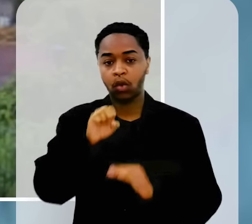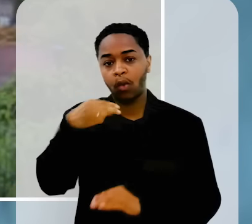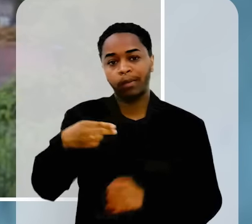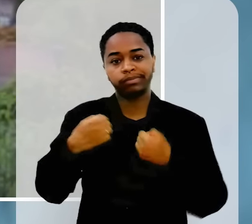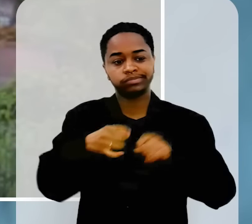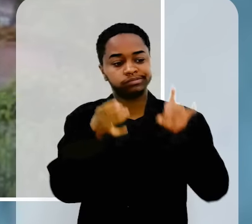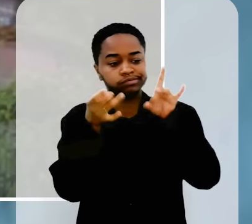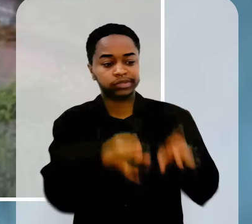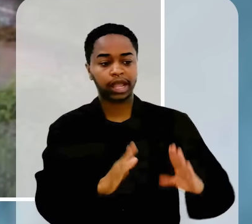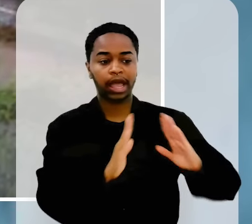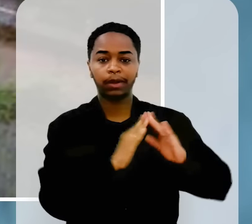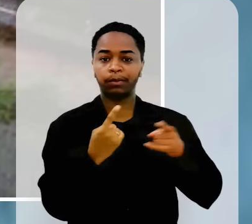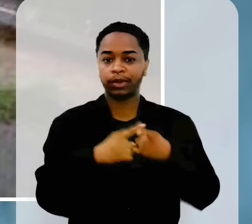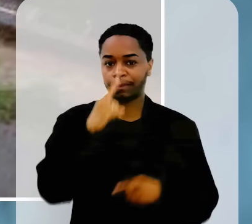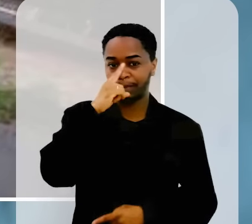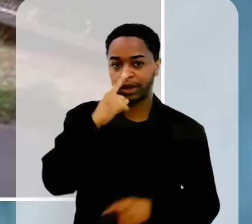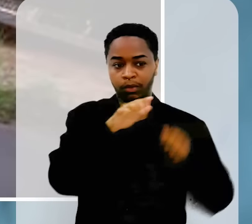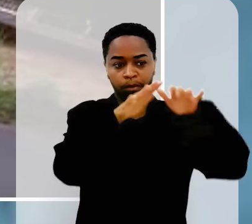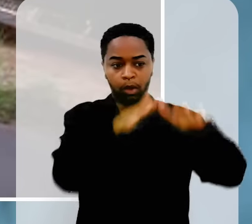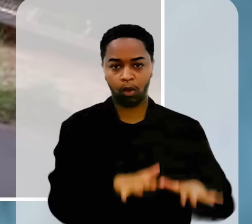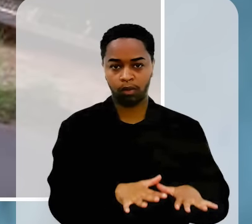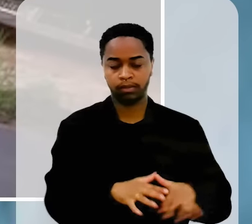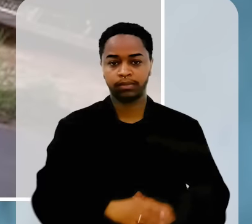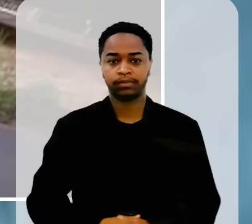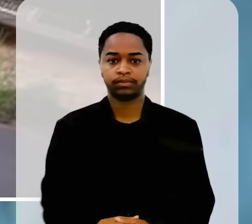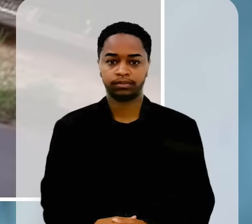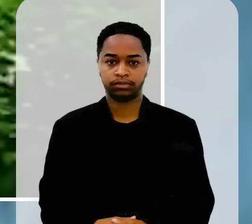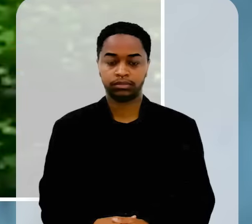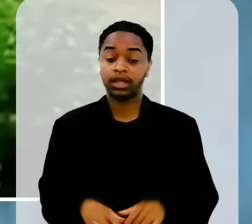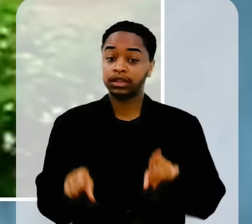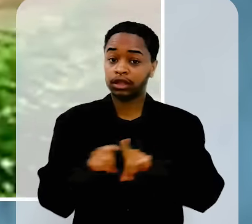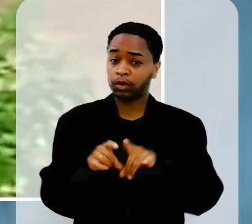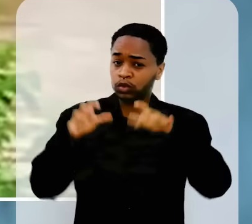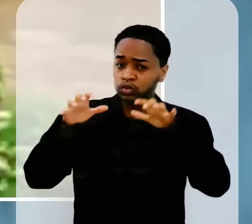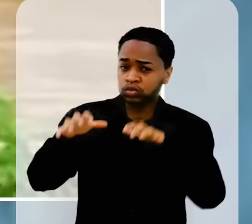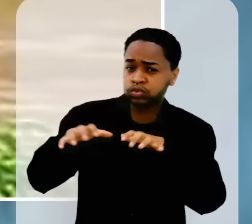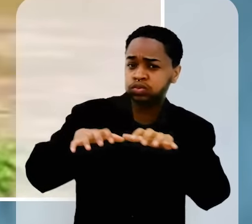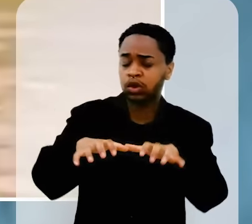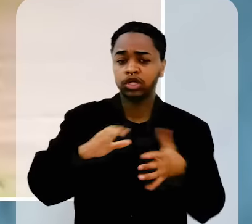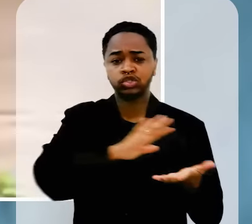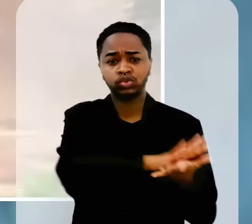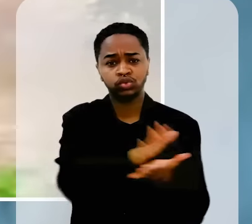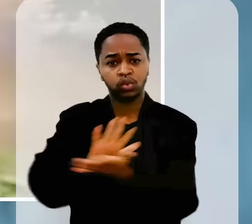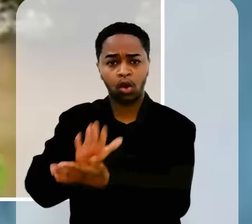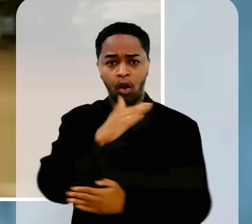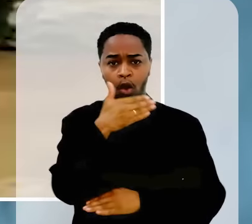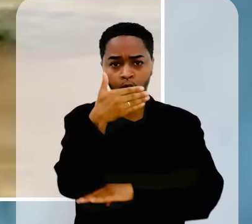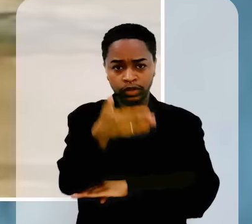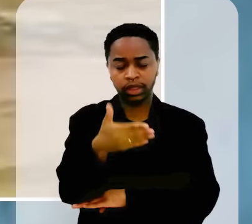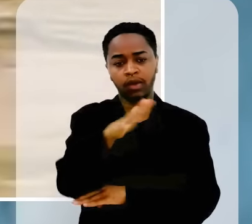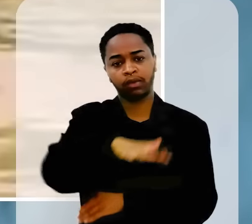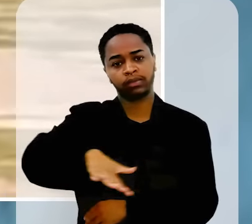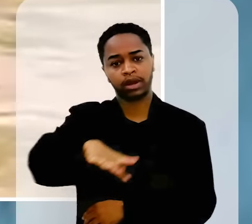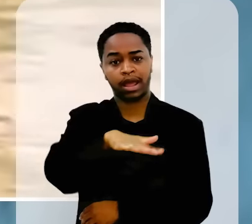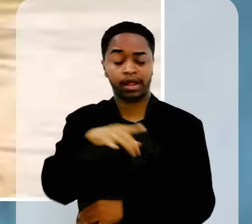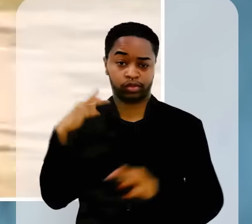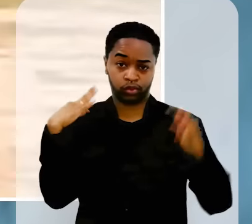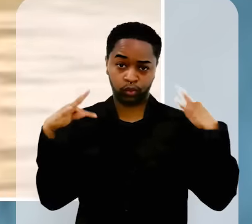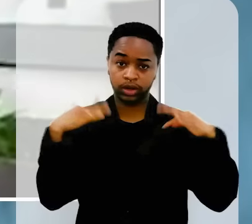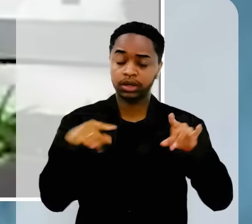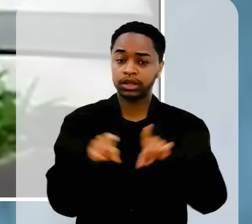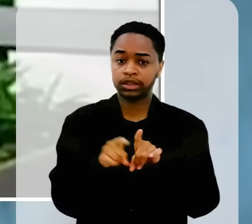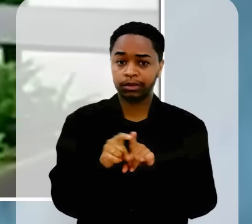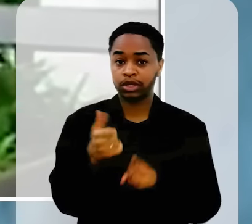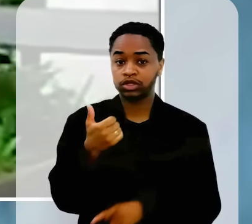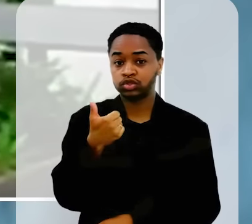tiveram que deixá-las por risco de deslizamento. A chuva também destruiu hotéis de luxo da região, que é turística,